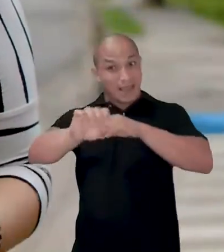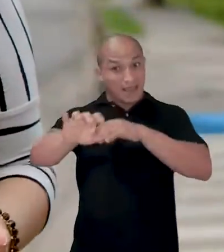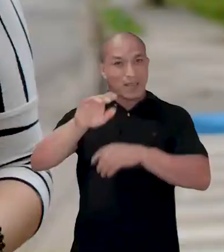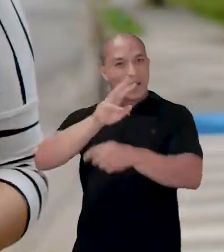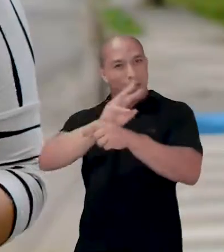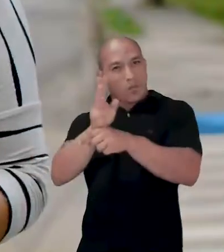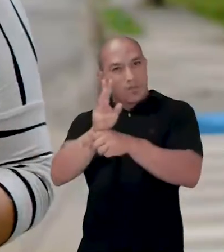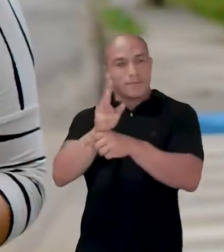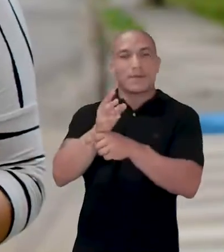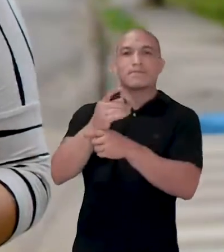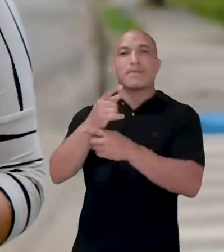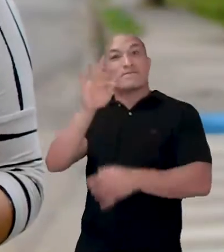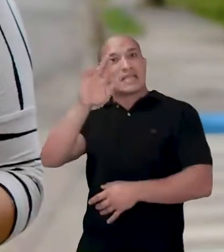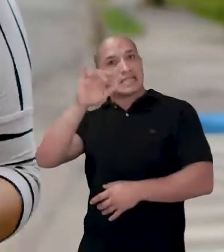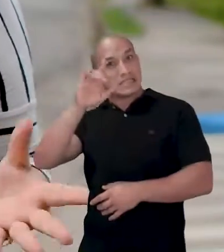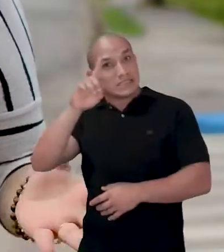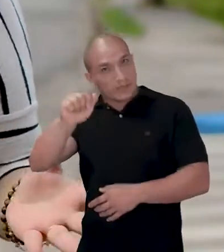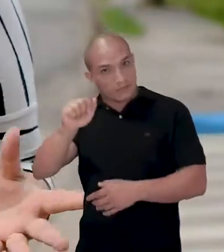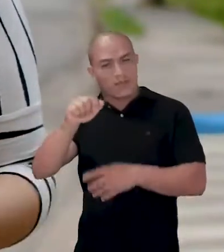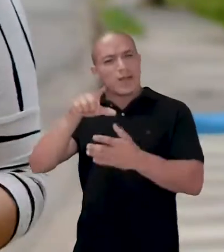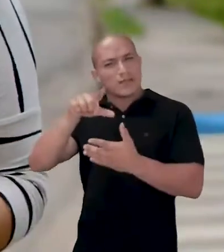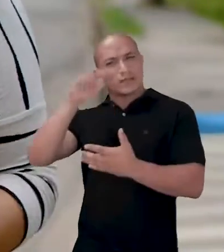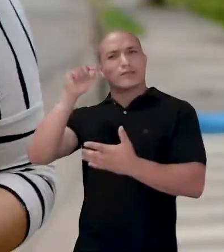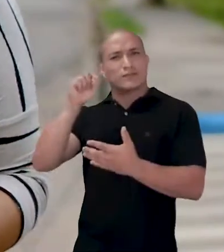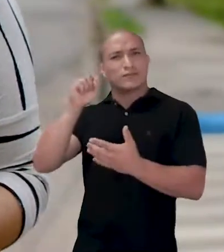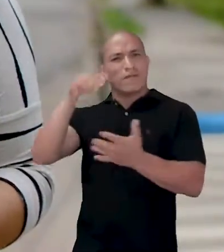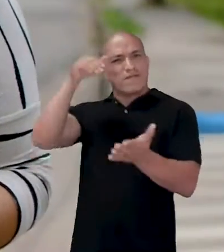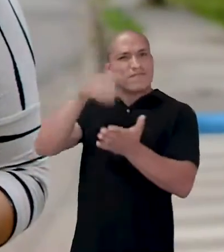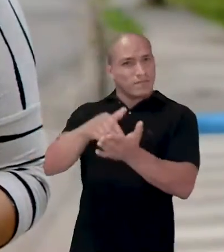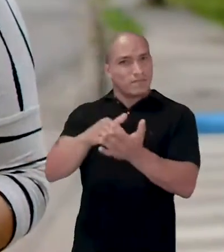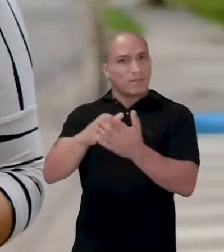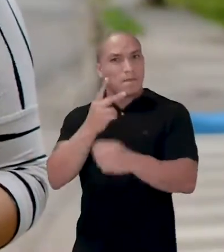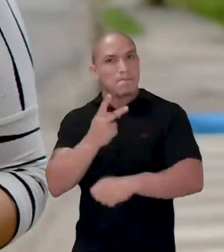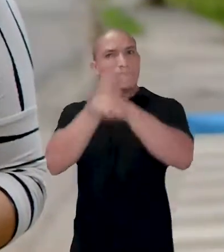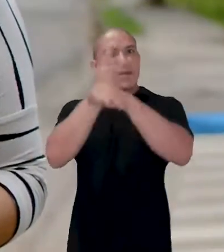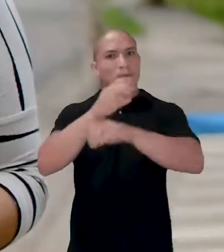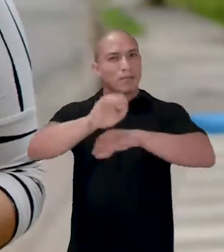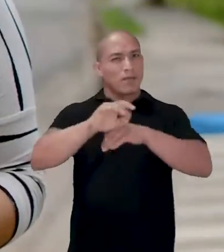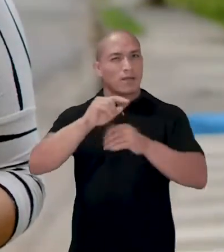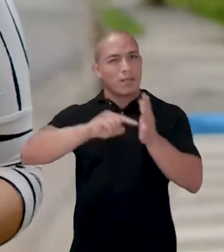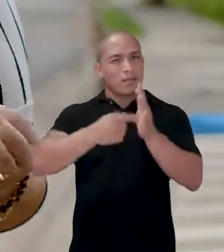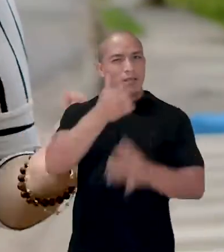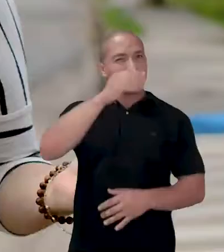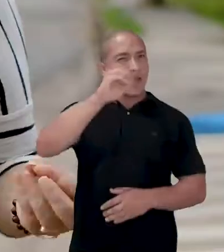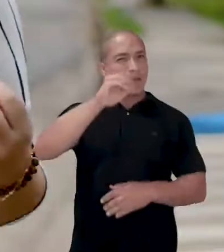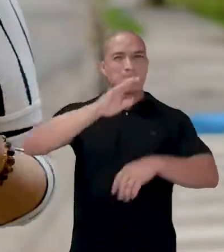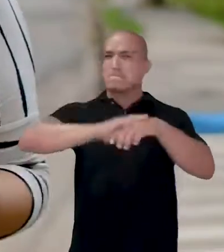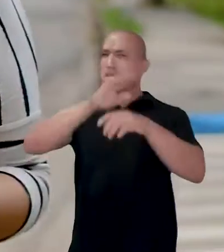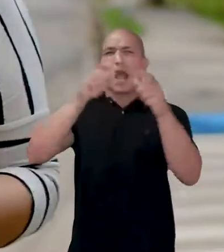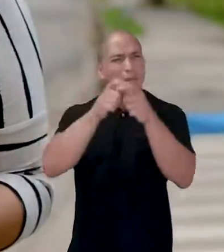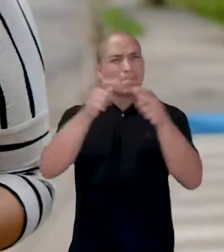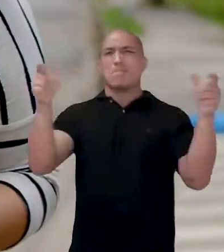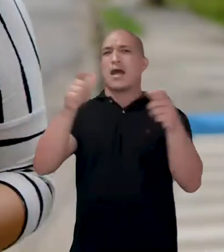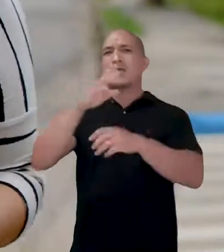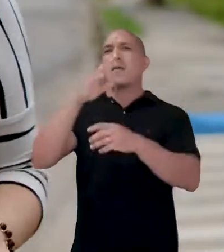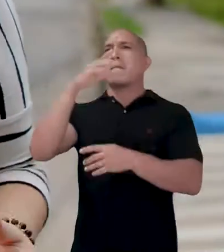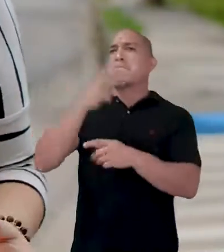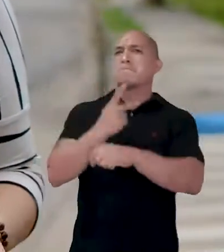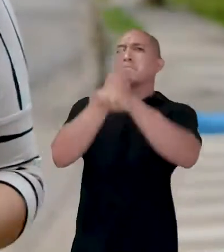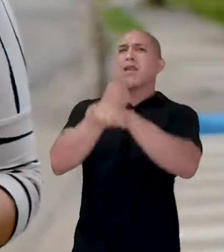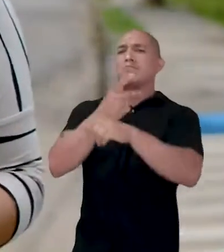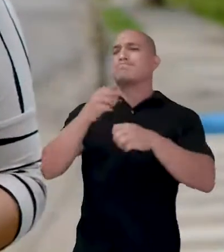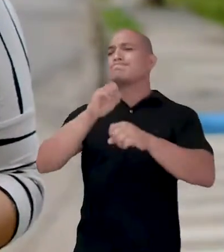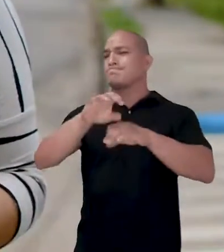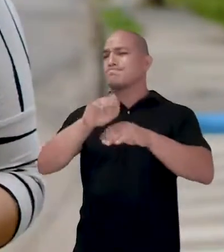UEMA, Francil da Fonseca Machado, foi selecionada como finalista do Prêmio Educador Nota 10, maior e mais importante primo da